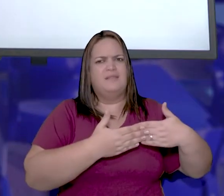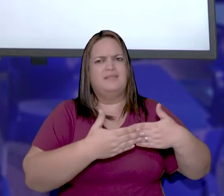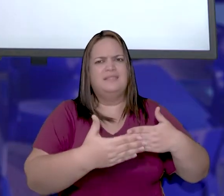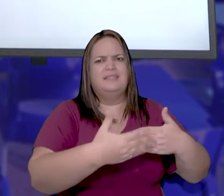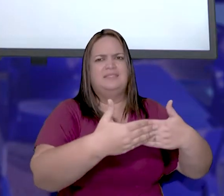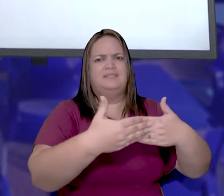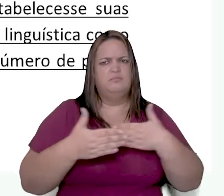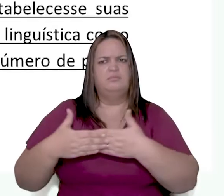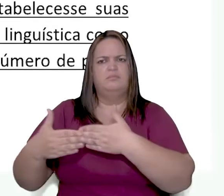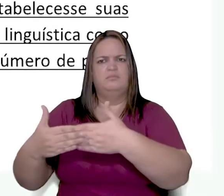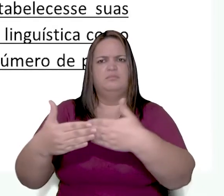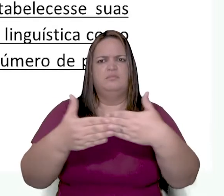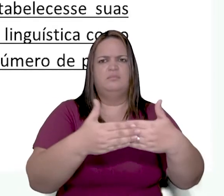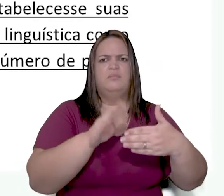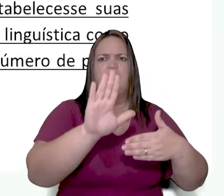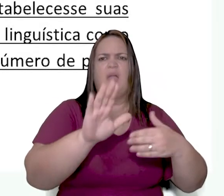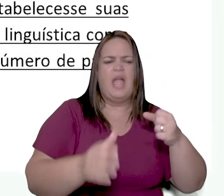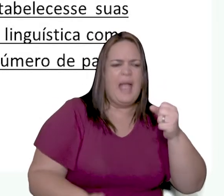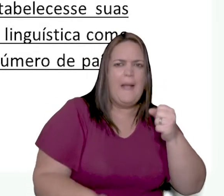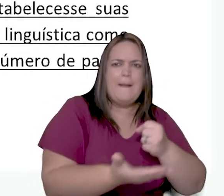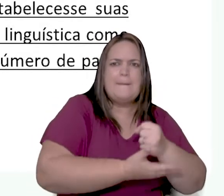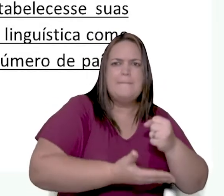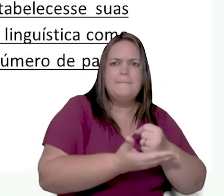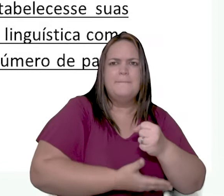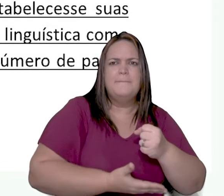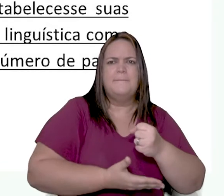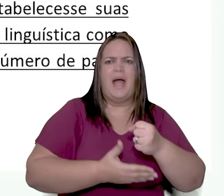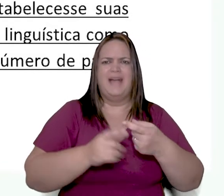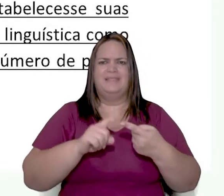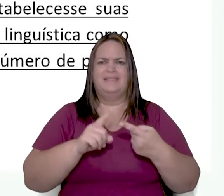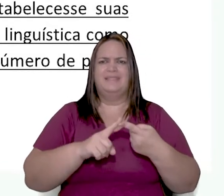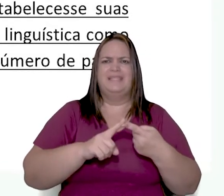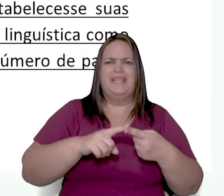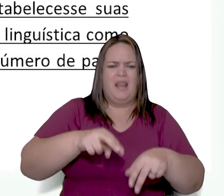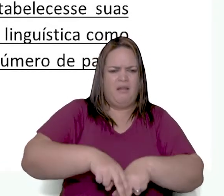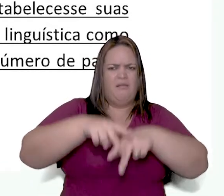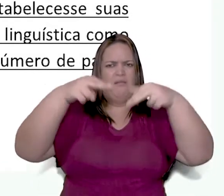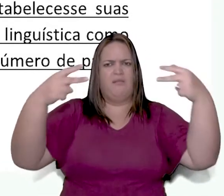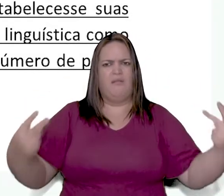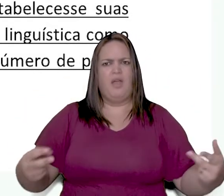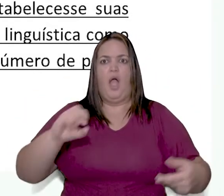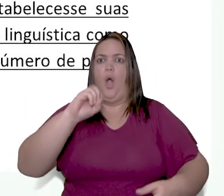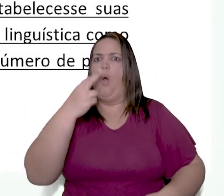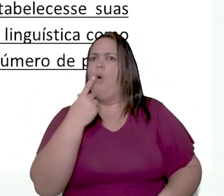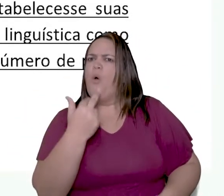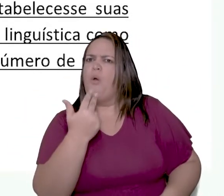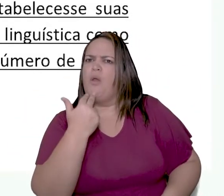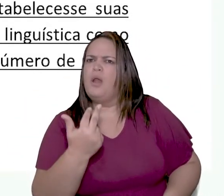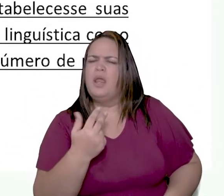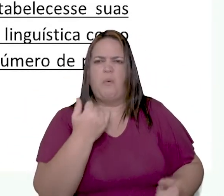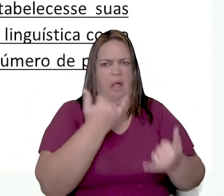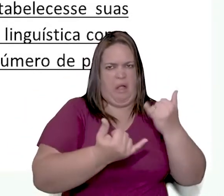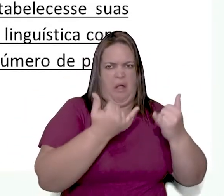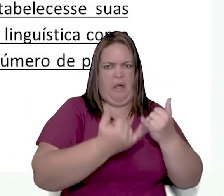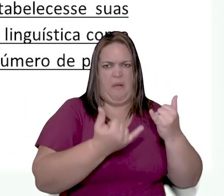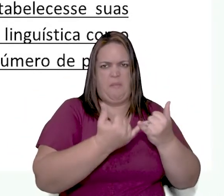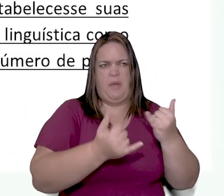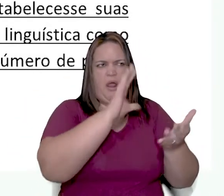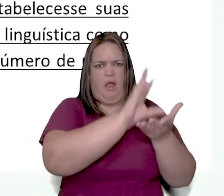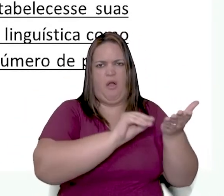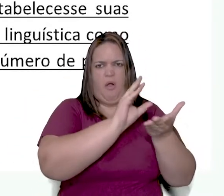justamente essa. Se a África estabelecesse suas fronteiras nacionais com base na identificação